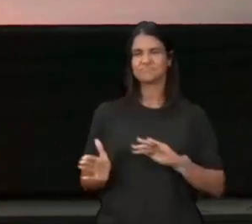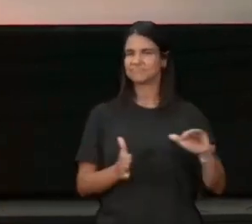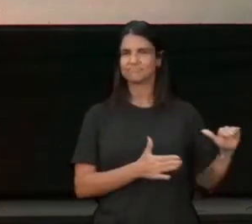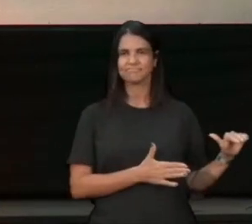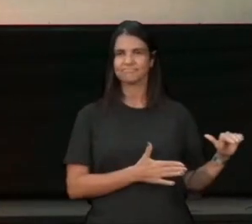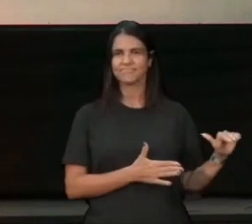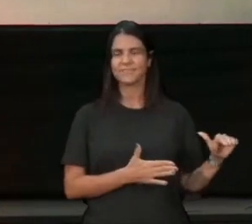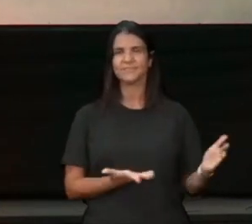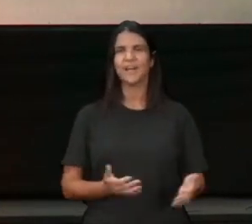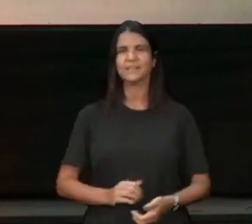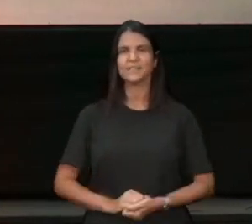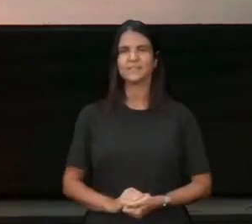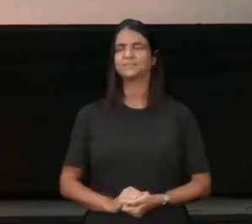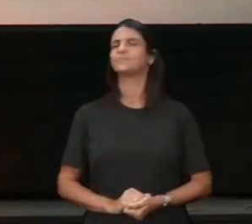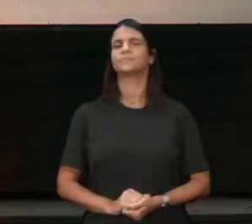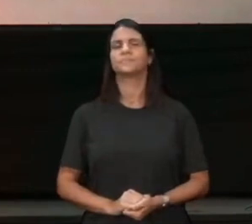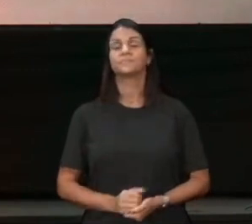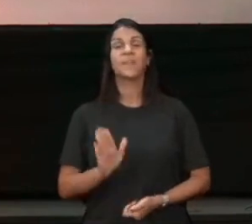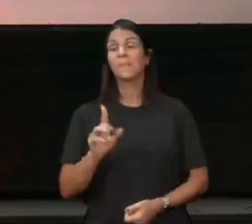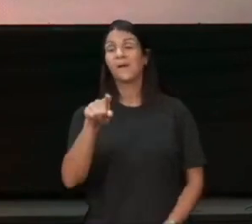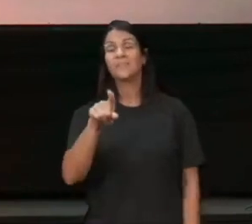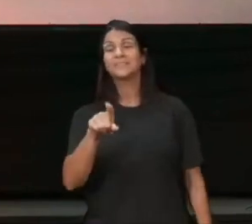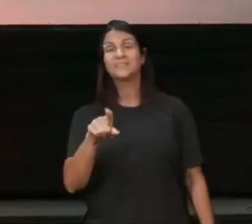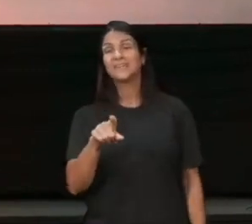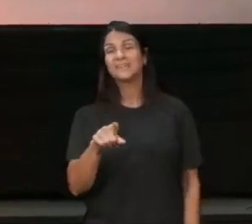você é um pecador, muito amado por Deus, mas um pecador,